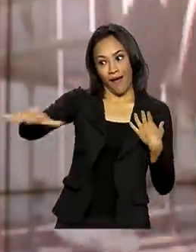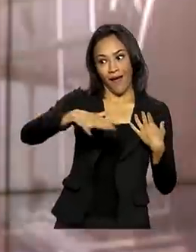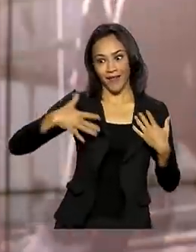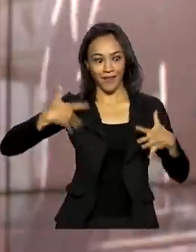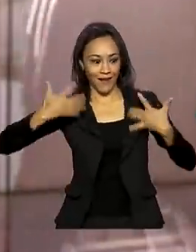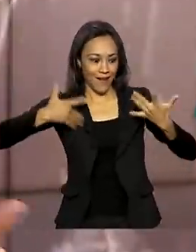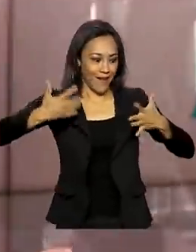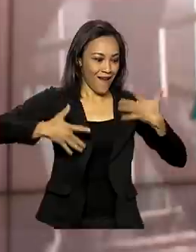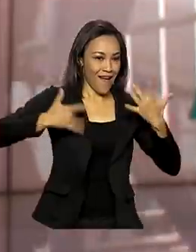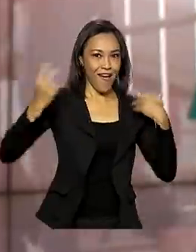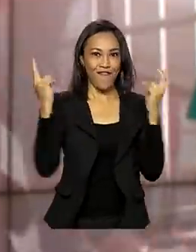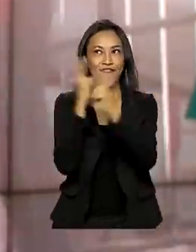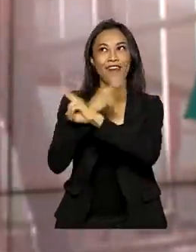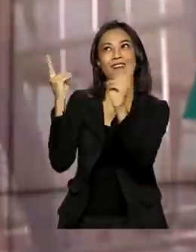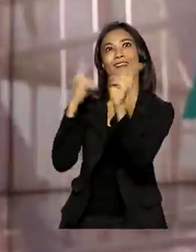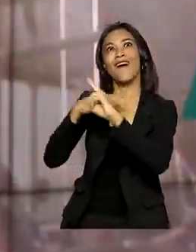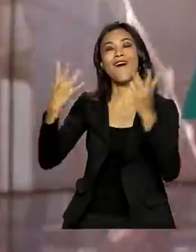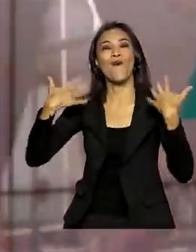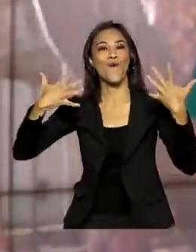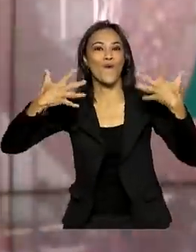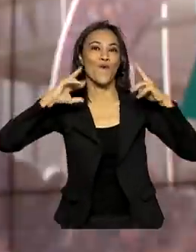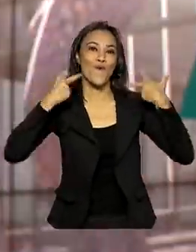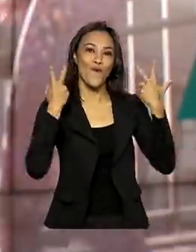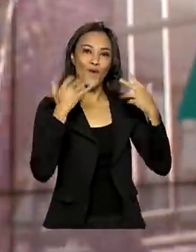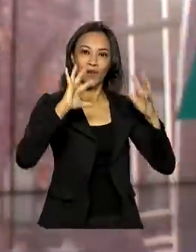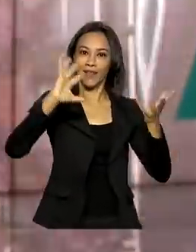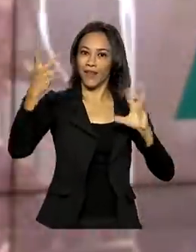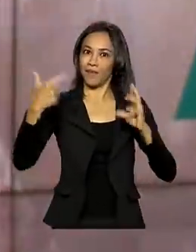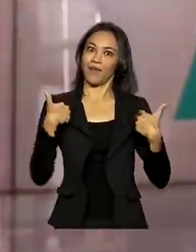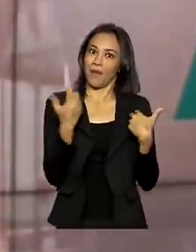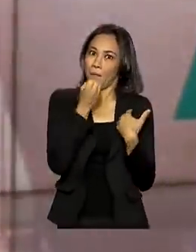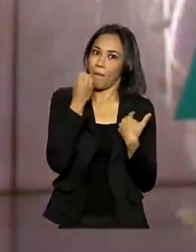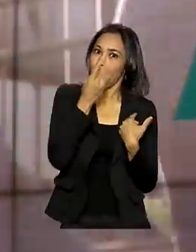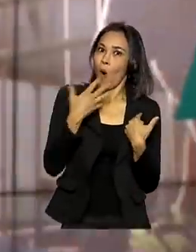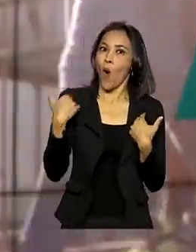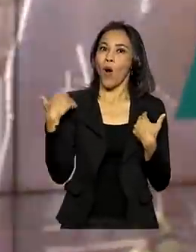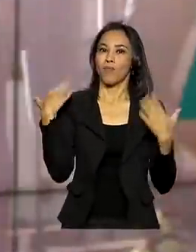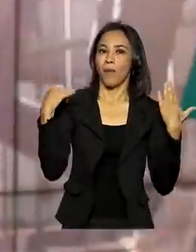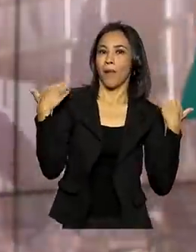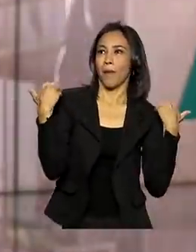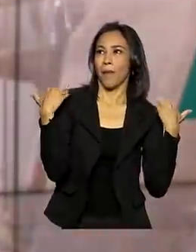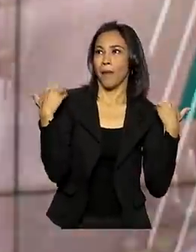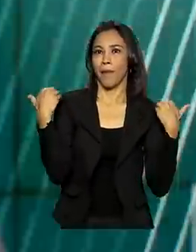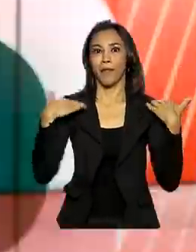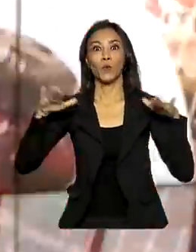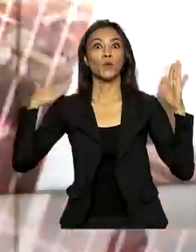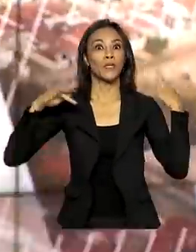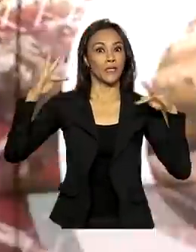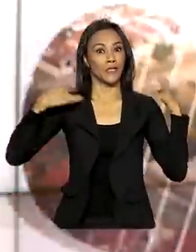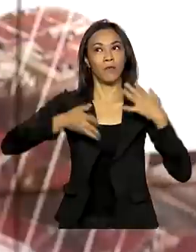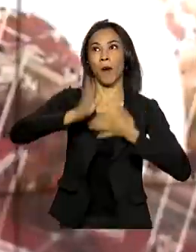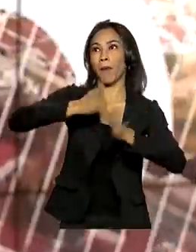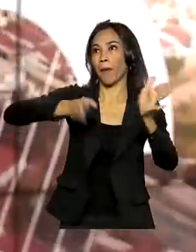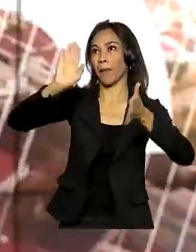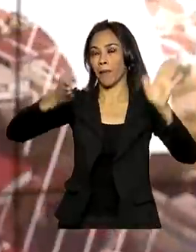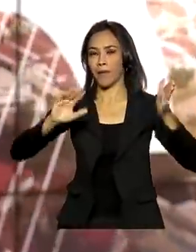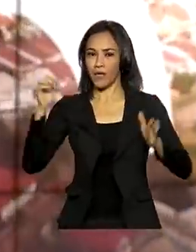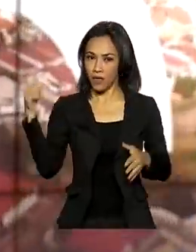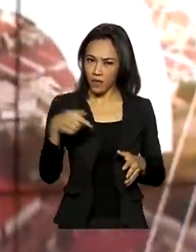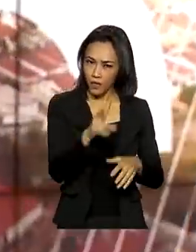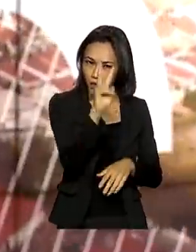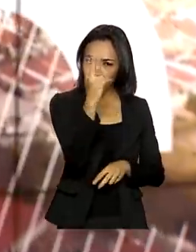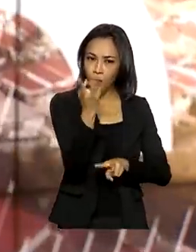chegada do verão, que já já está aí, e também gera expectativas de mais turistas. E dois motivos são apontados como